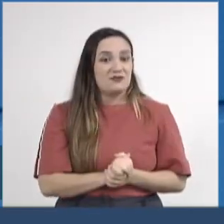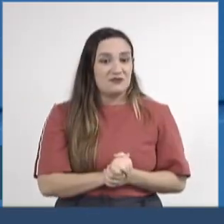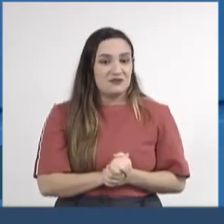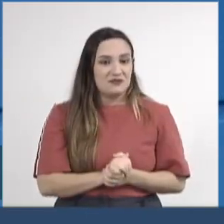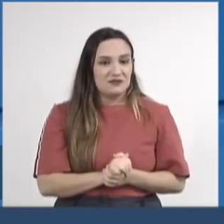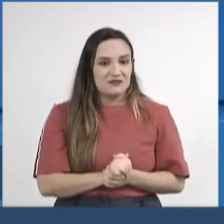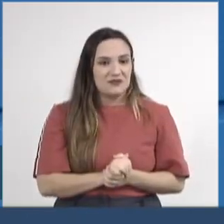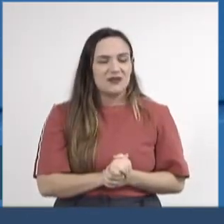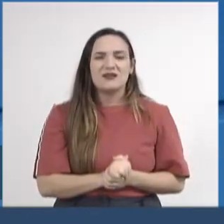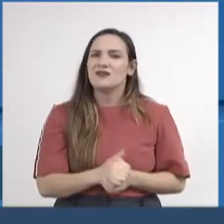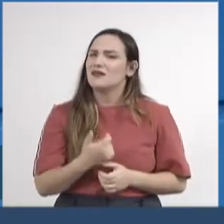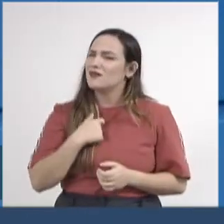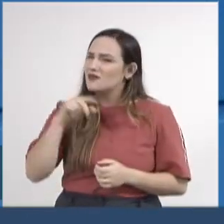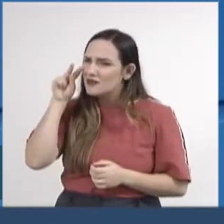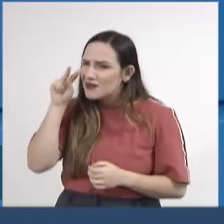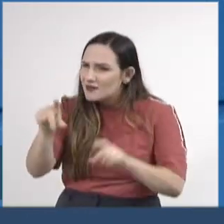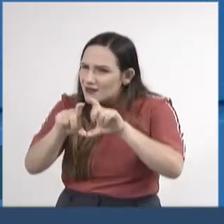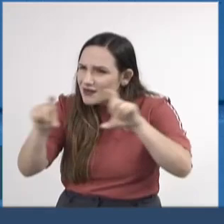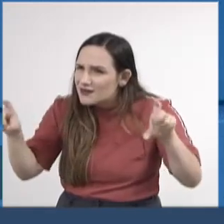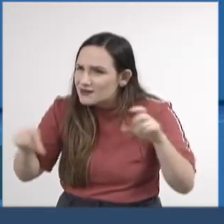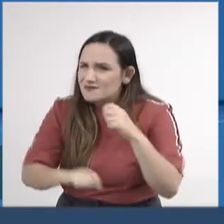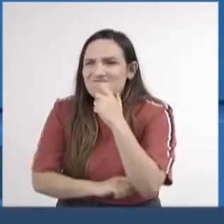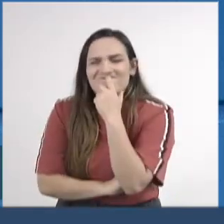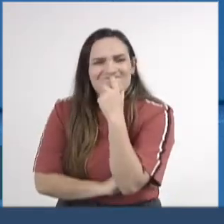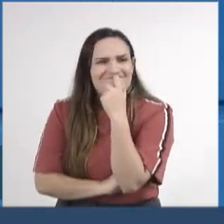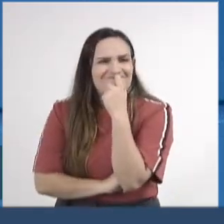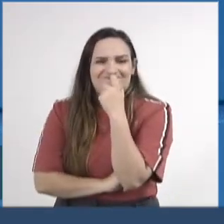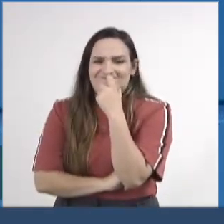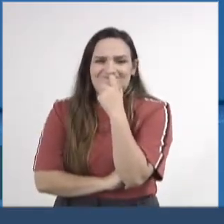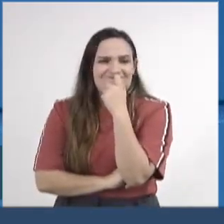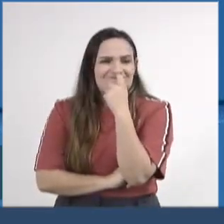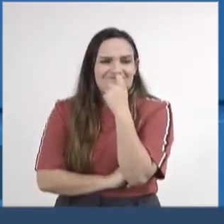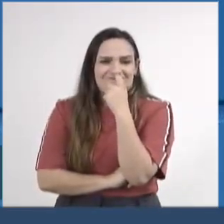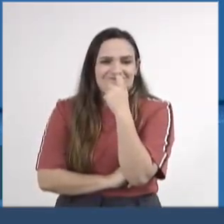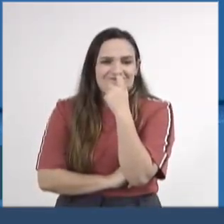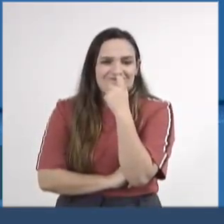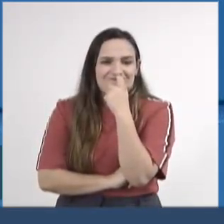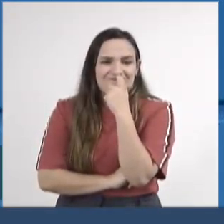texto, aquela frase que ele disse, realmente, nós temos que